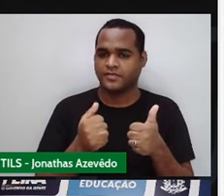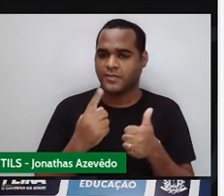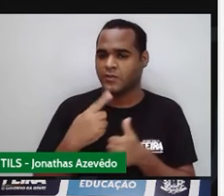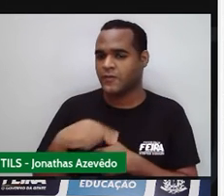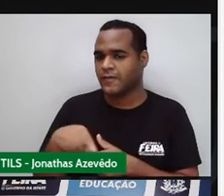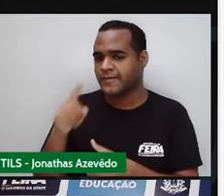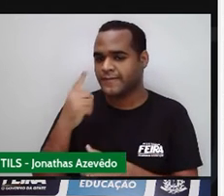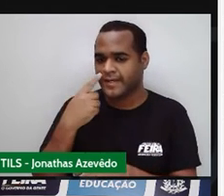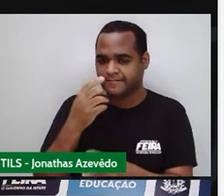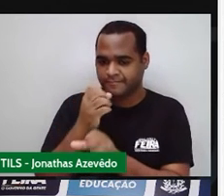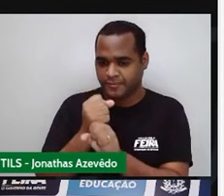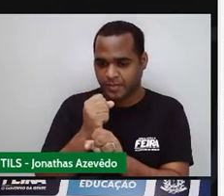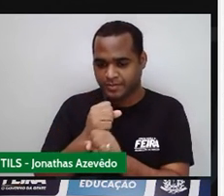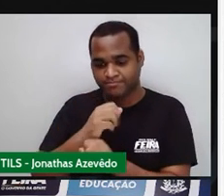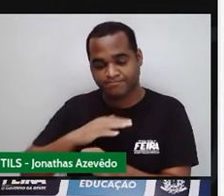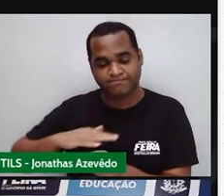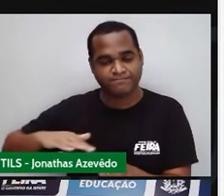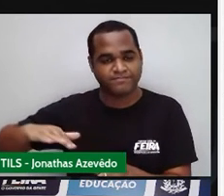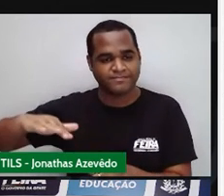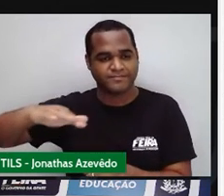somar aquelas áreas,